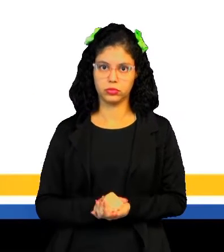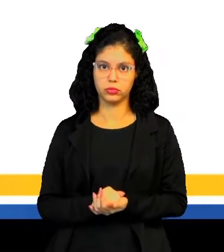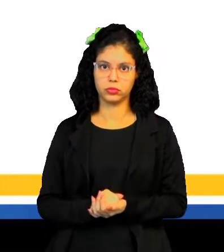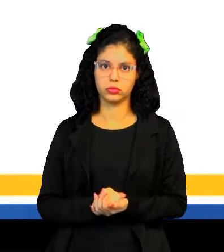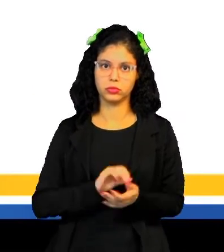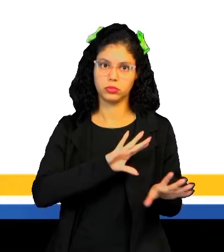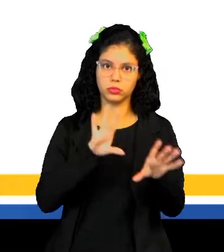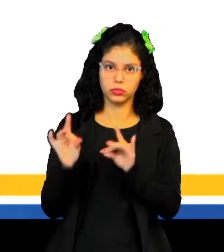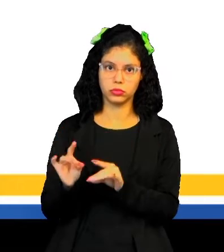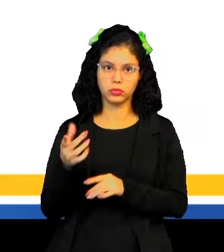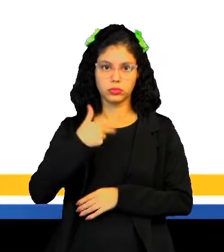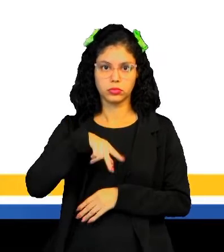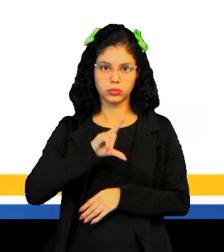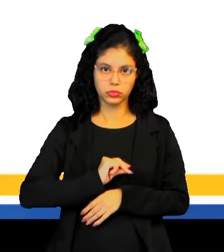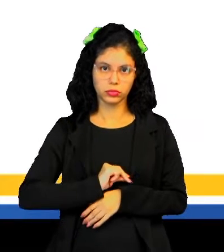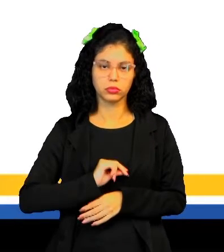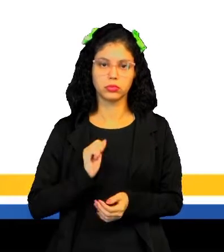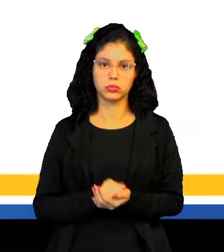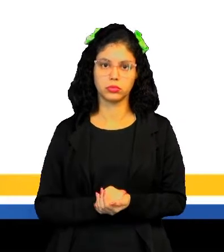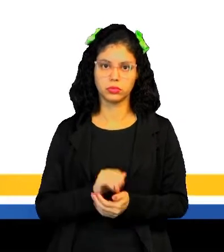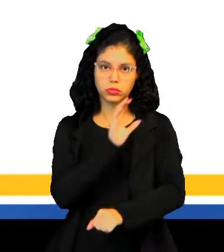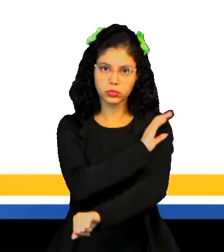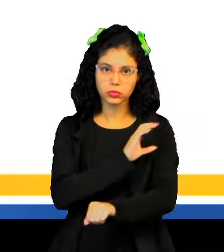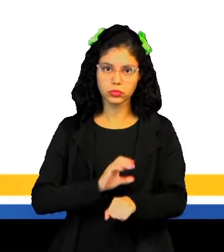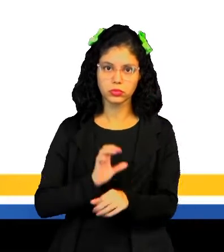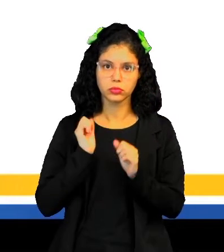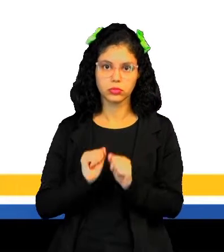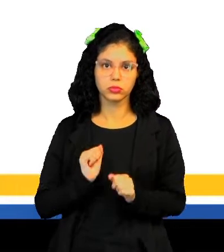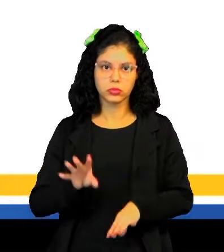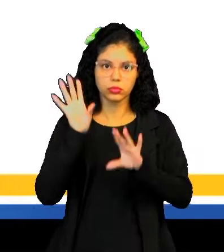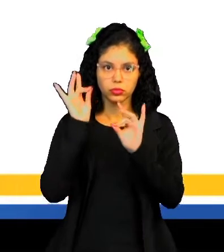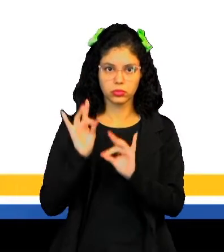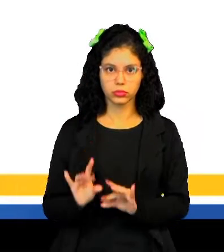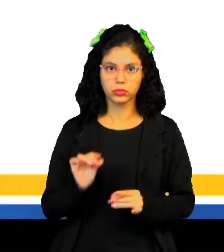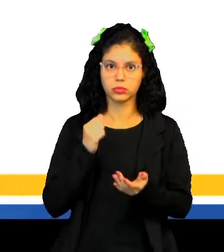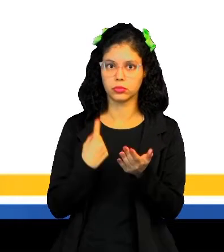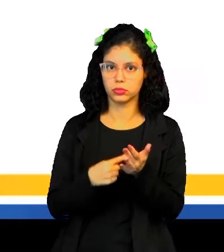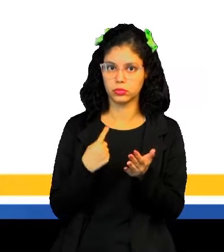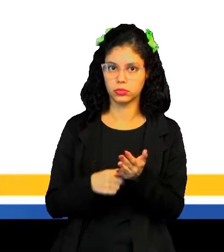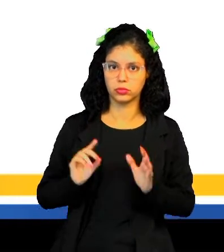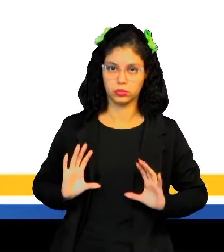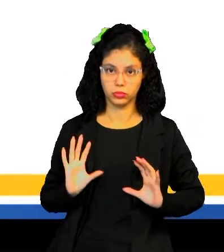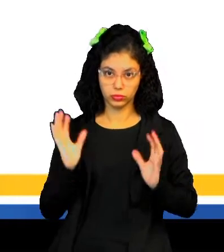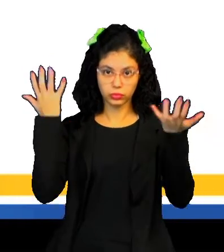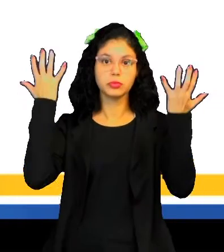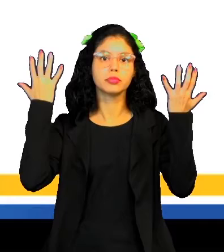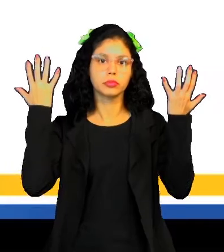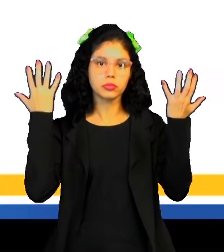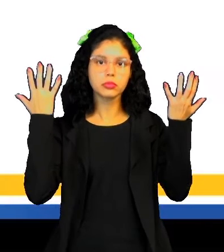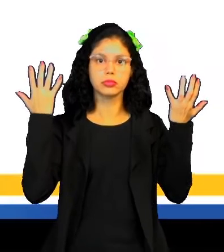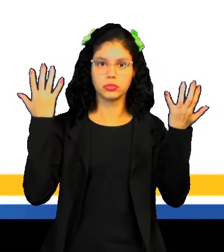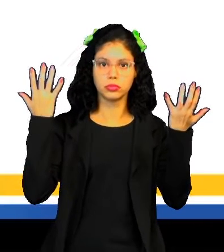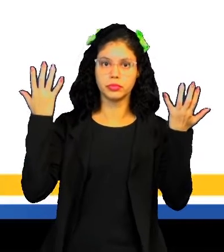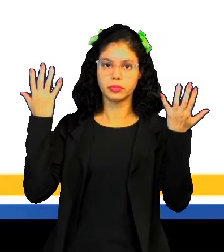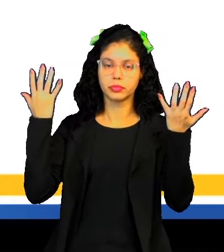motivos que levaram os portugueses a cultivar essa cultura, a gente pode destacar as condições climáticas